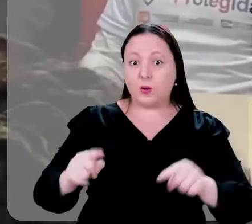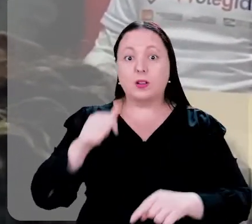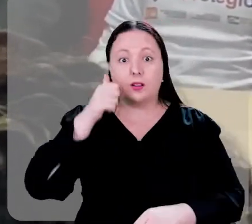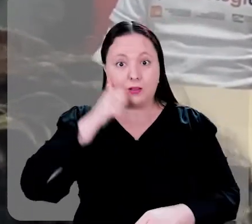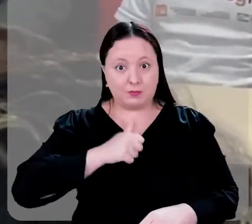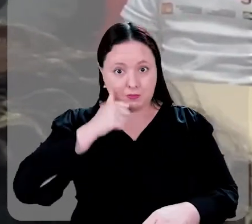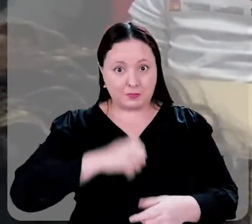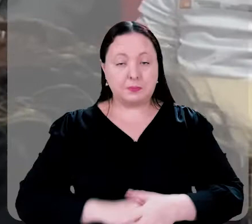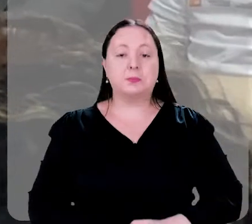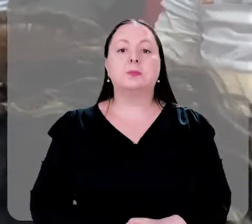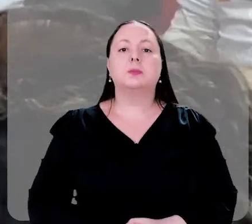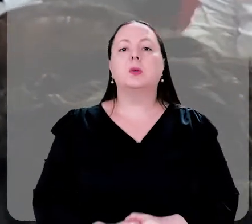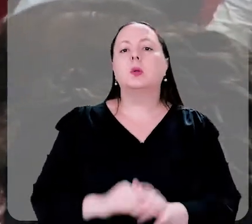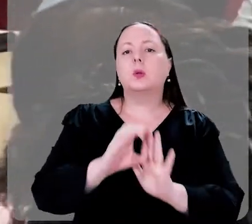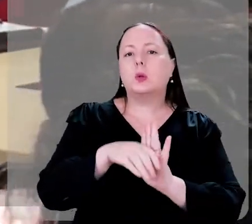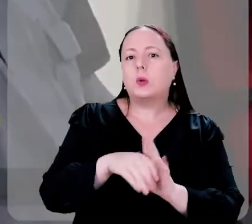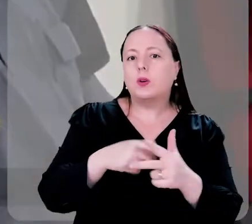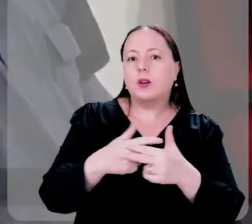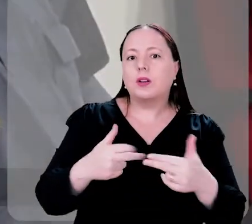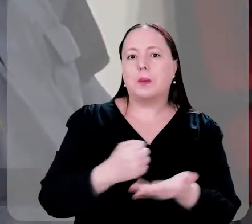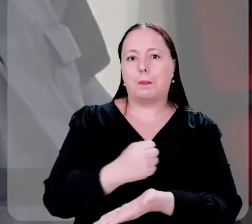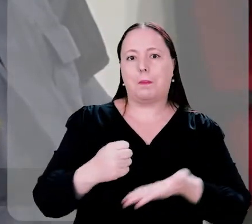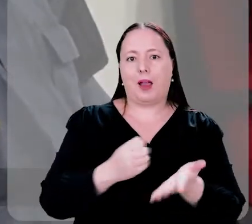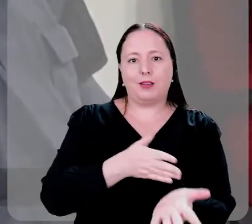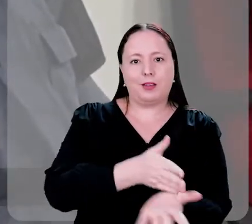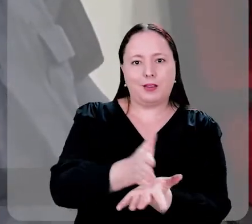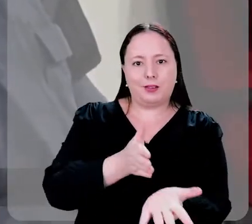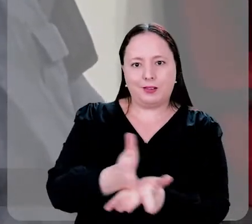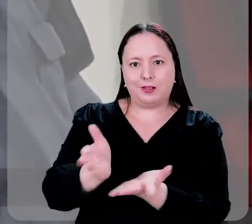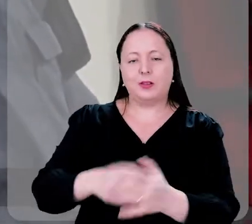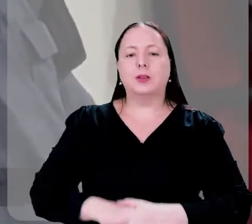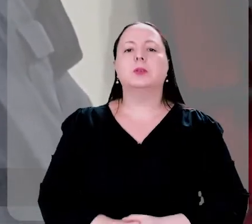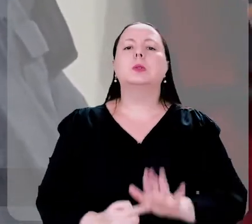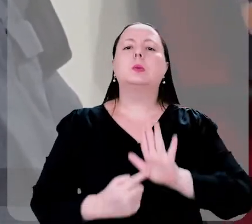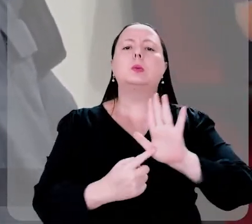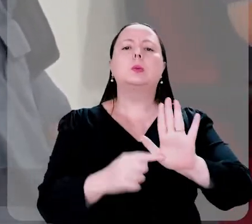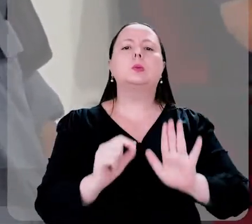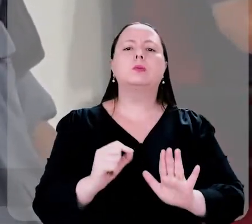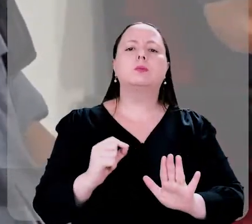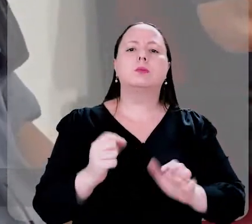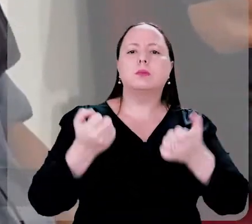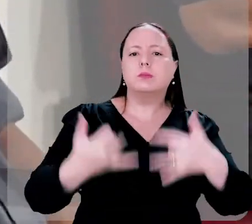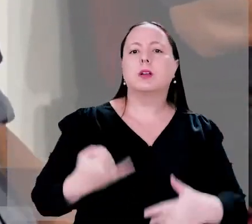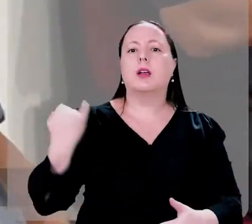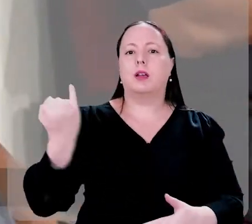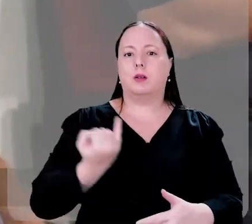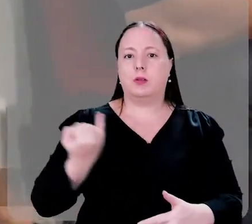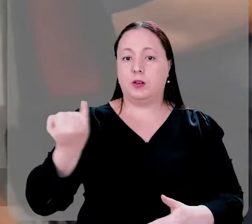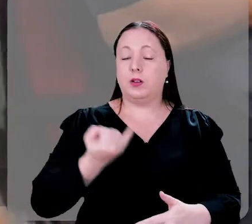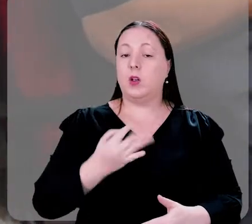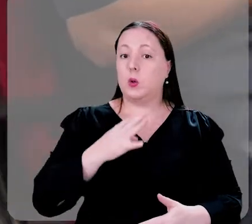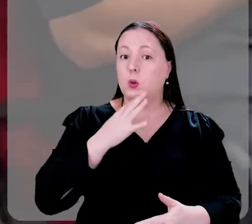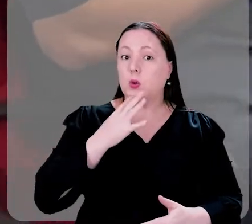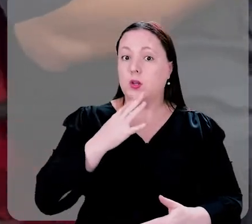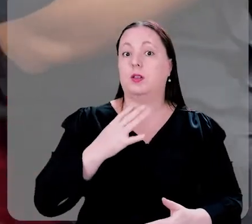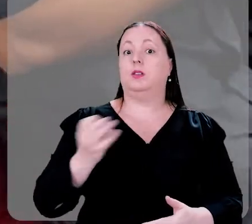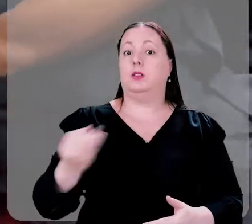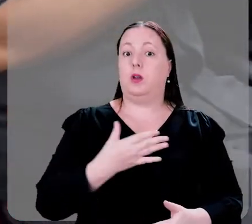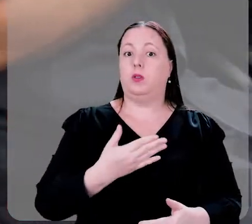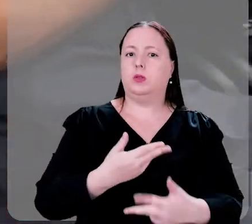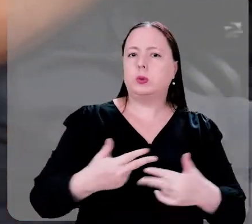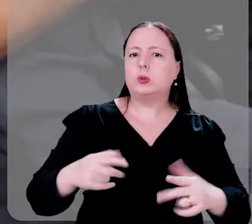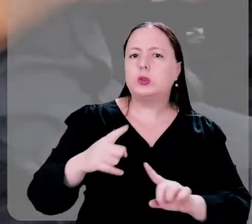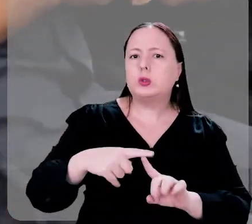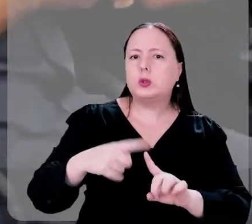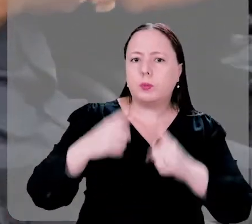contra as mulheres, conceitos, princípios e diretrizes, e destacou a necessidade de conhecer as novas modalidades